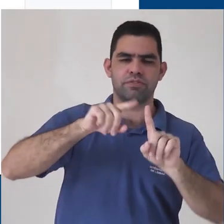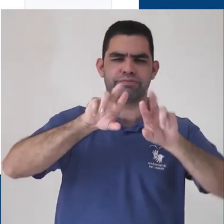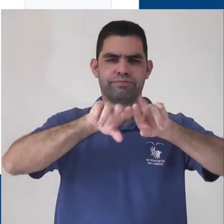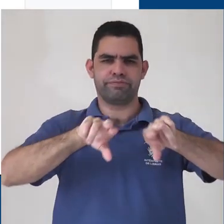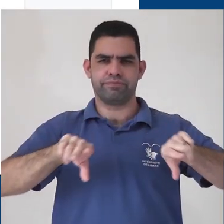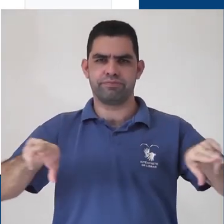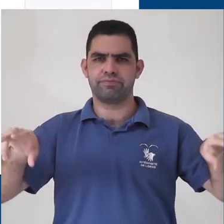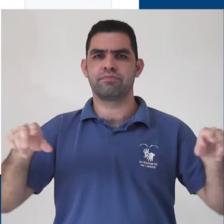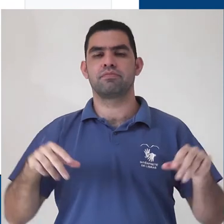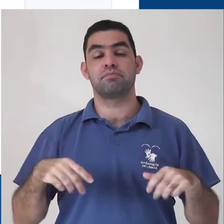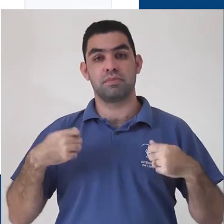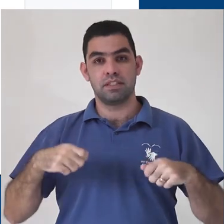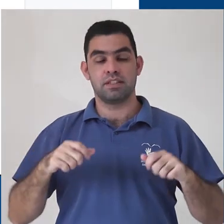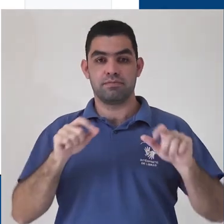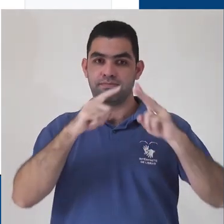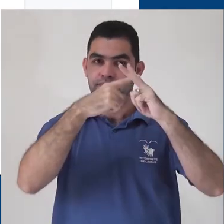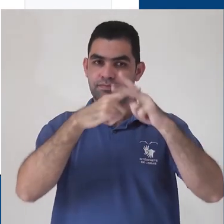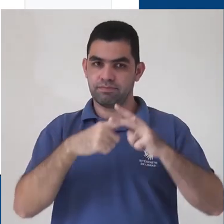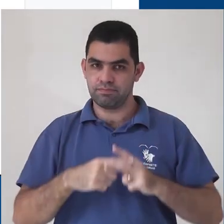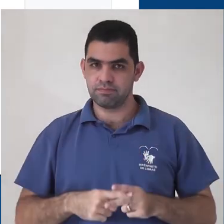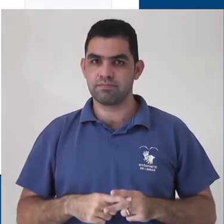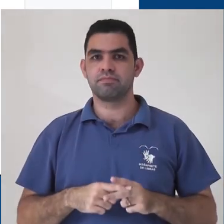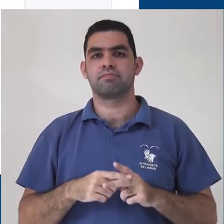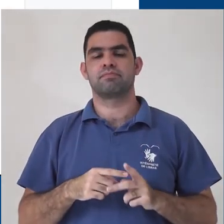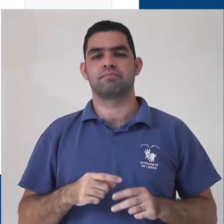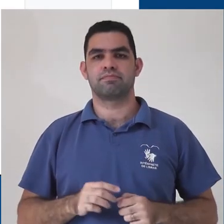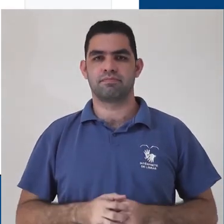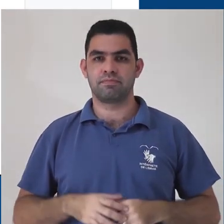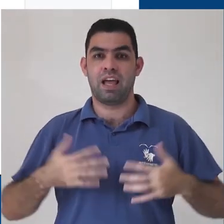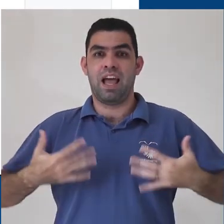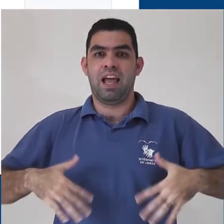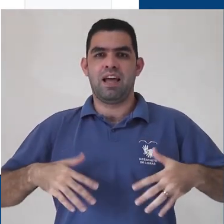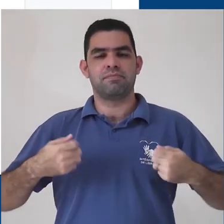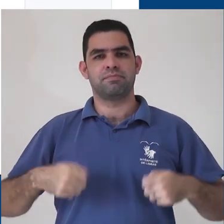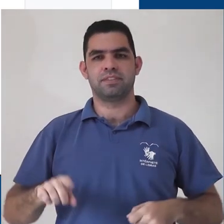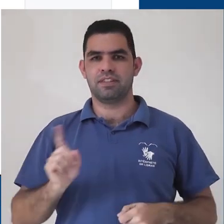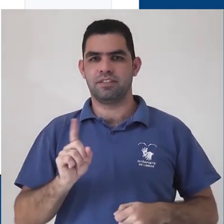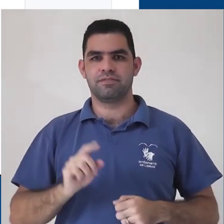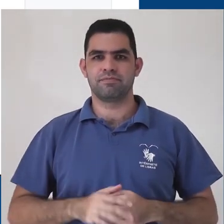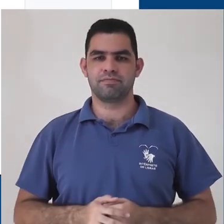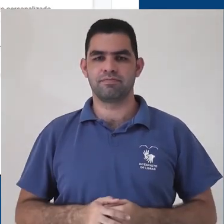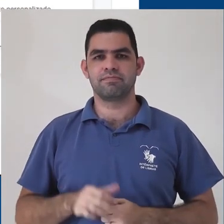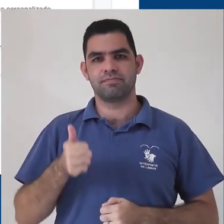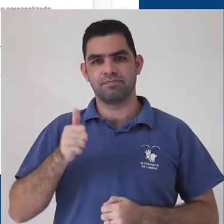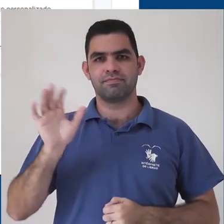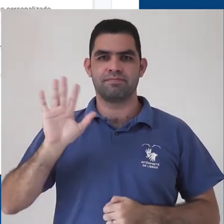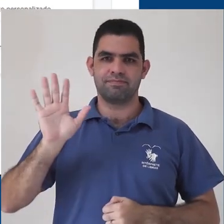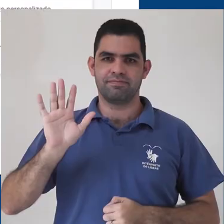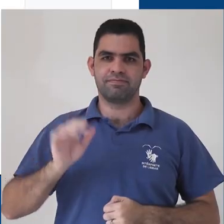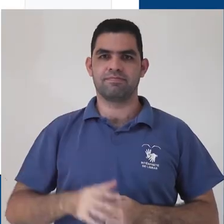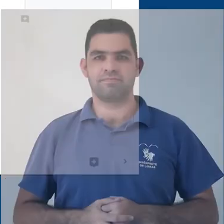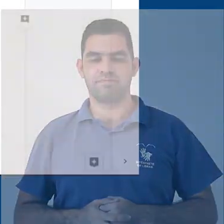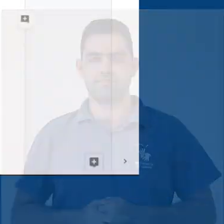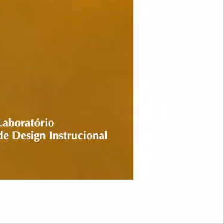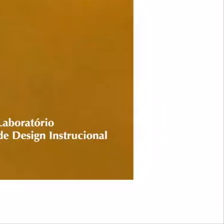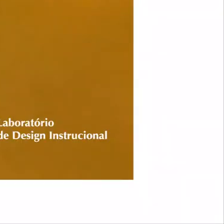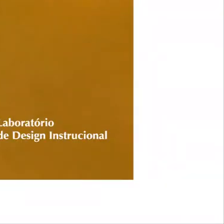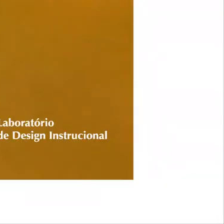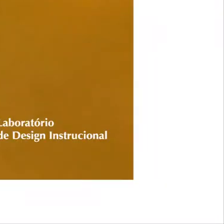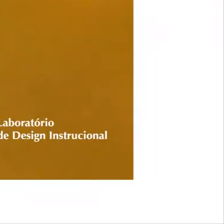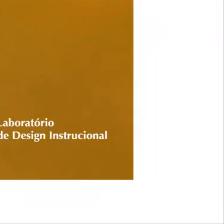alterada. Só fique atento a essas mudanças e não se desespere. Tudo pode ser corrigido, se necessário. Nos vemos no próximo vídeo. Até logo!